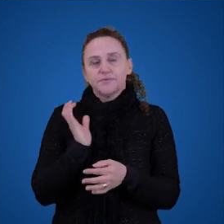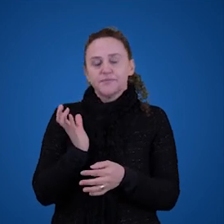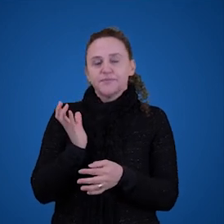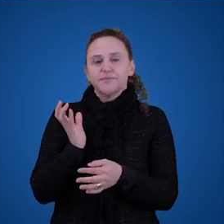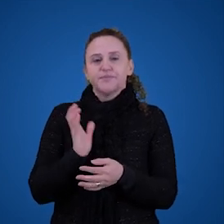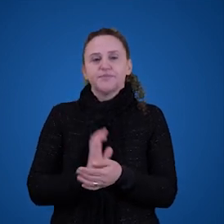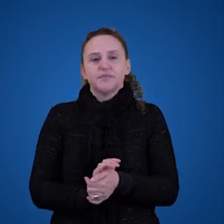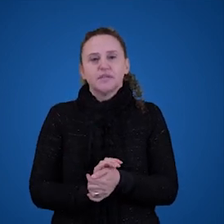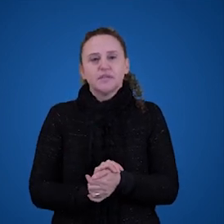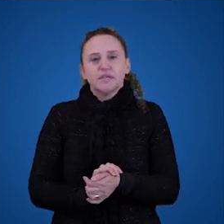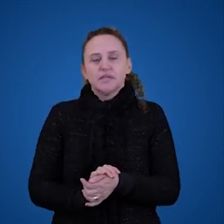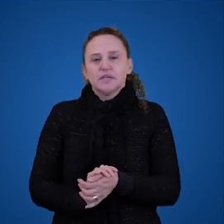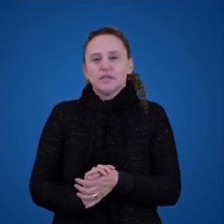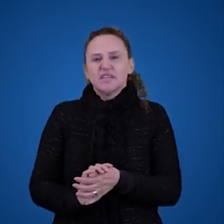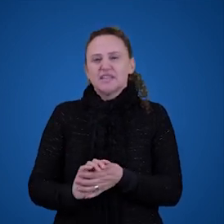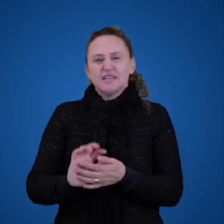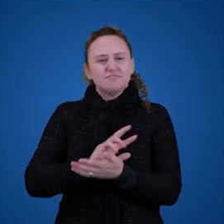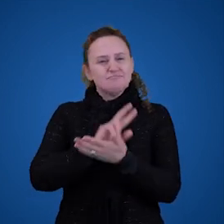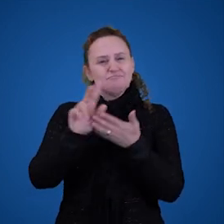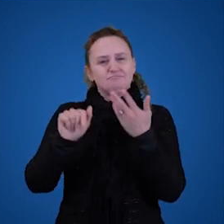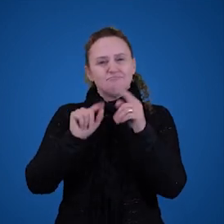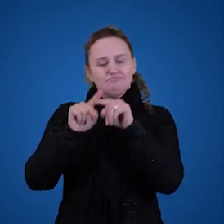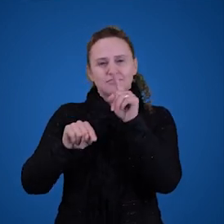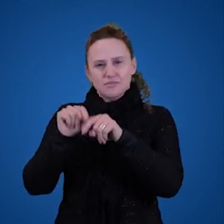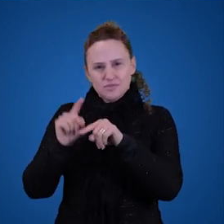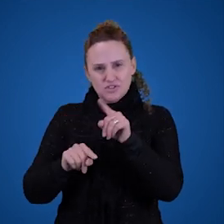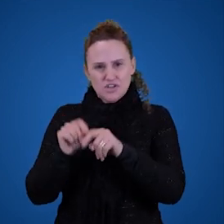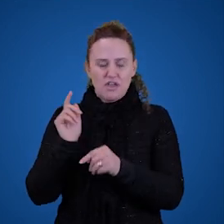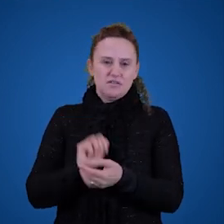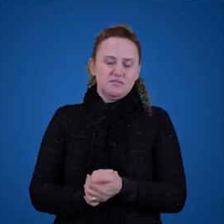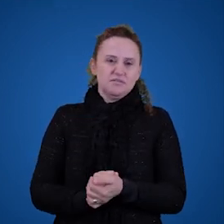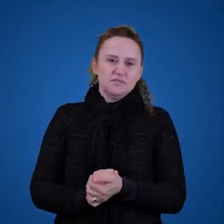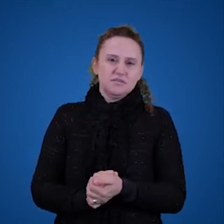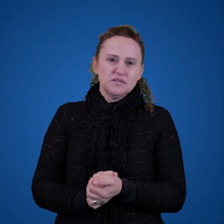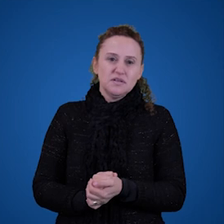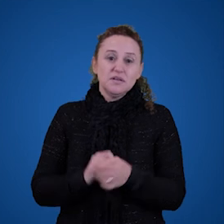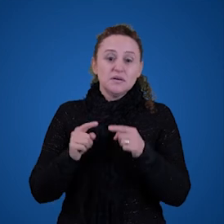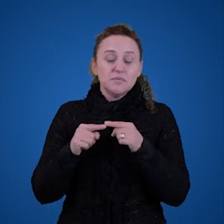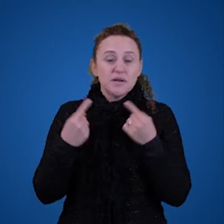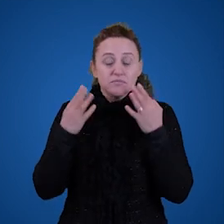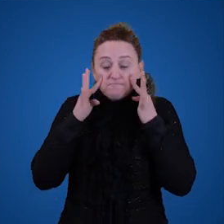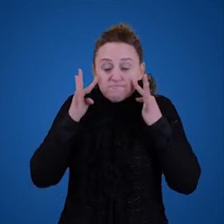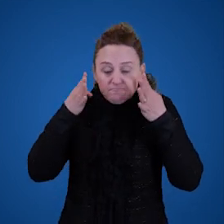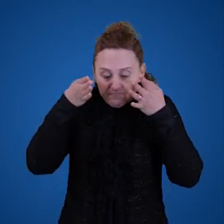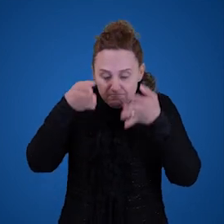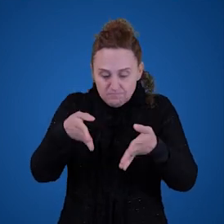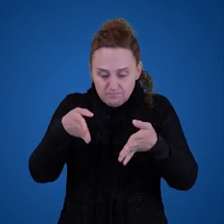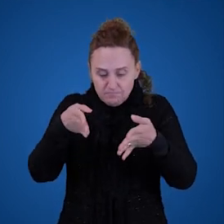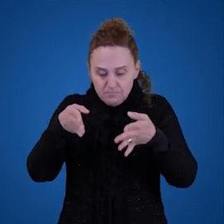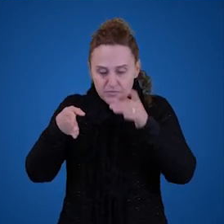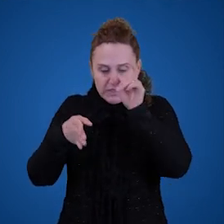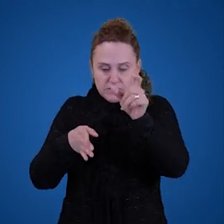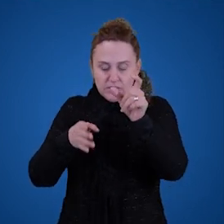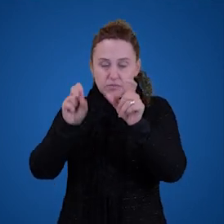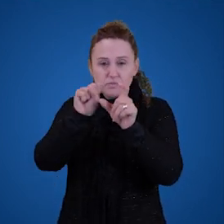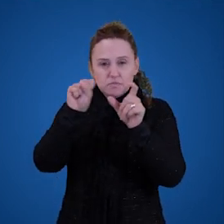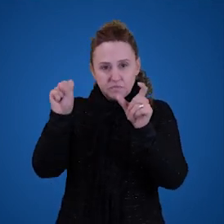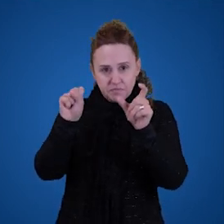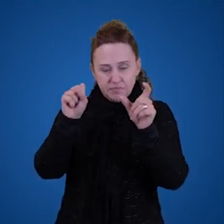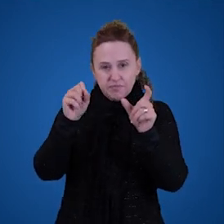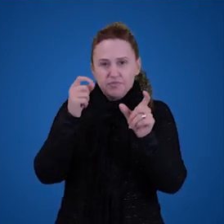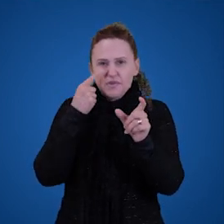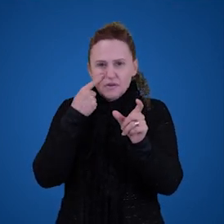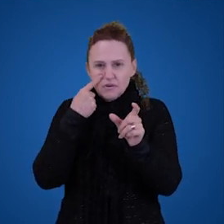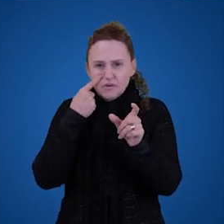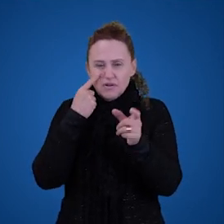capta vários objetos mas daqui pra frente a gente vai se focar nos termos singulares então reparem